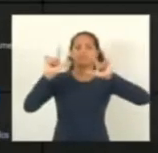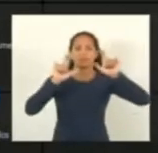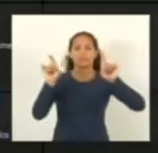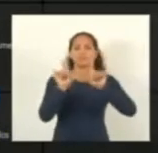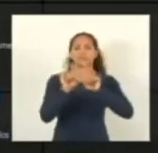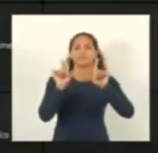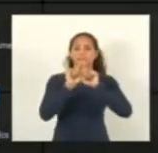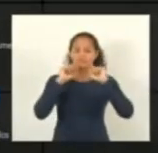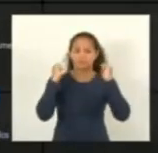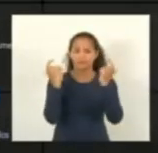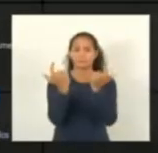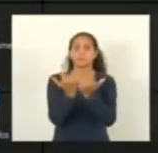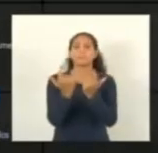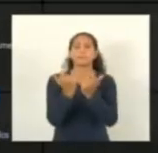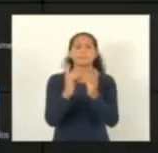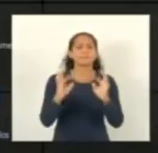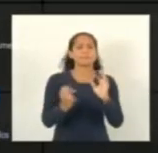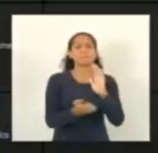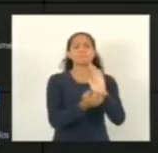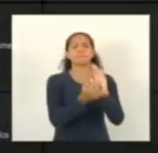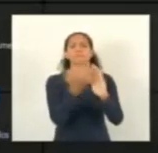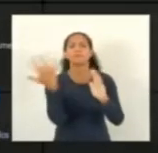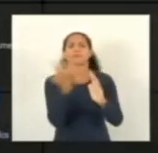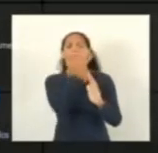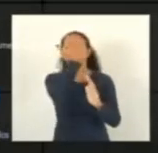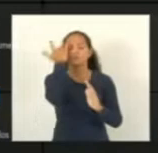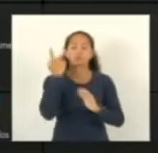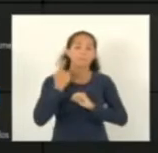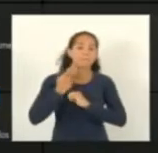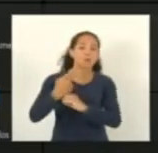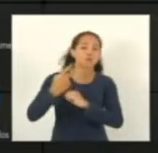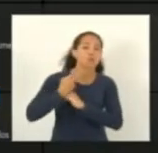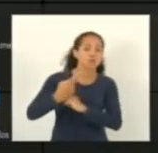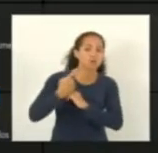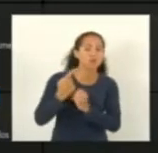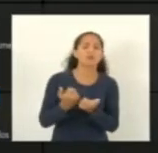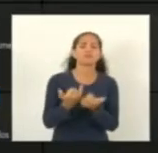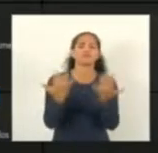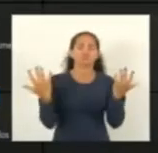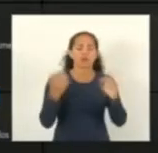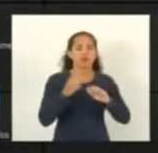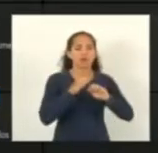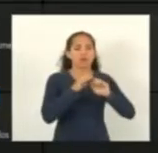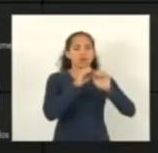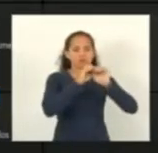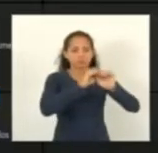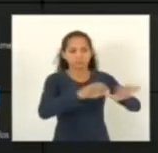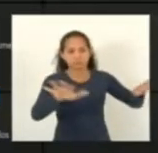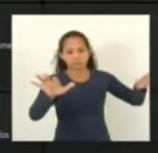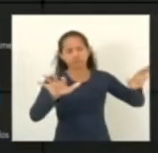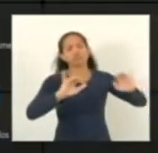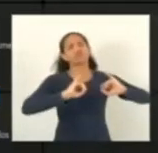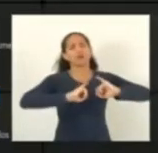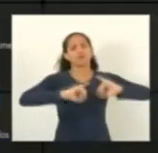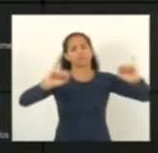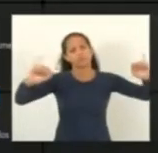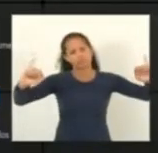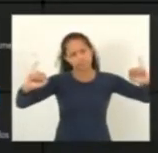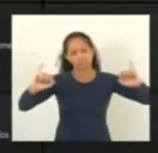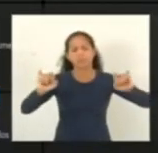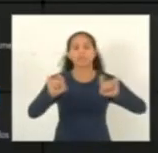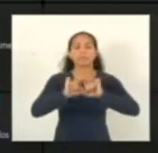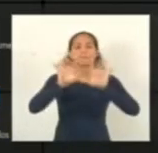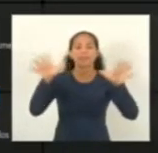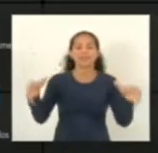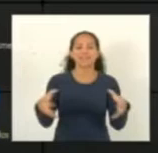inclusive várias pessoas já nos procuraram aqui, porque eu já divulgo isso nas minhas redes há um bom tempo, inclusive na comissão de defesa